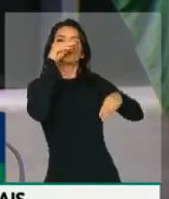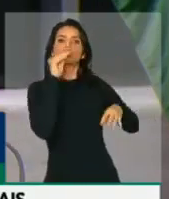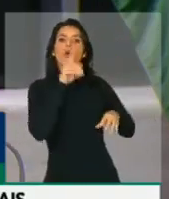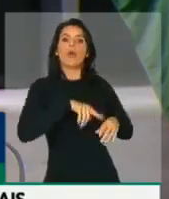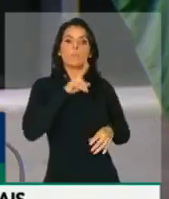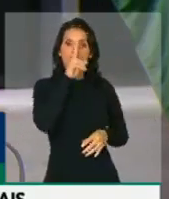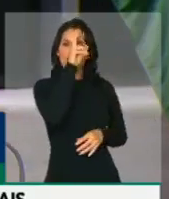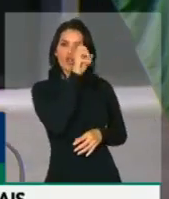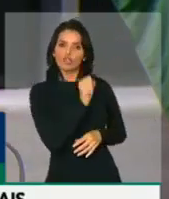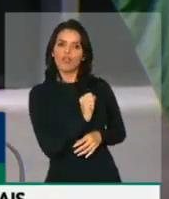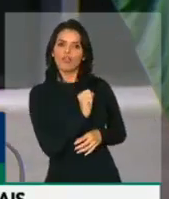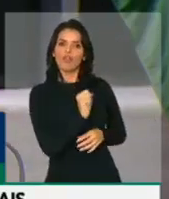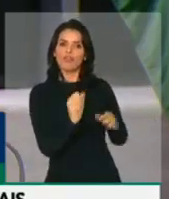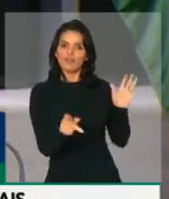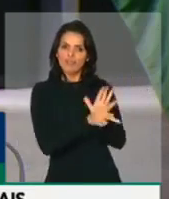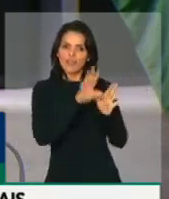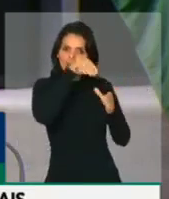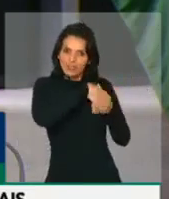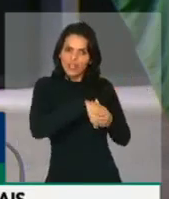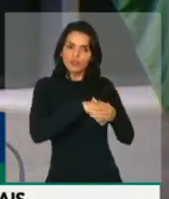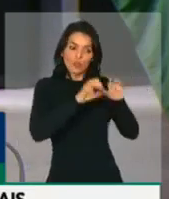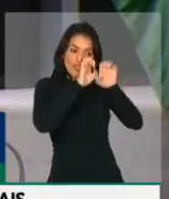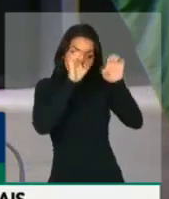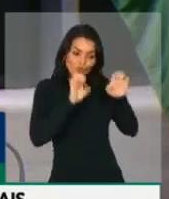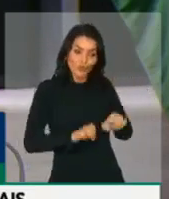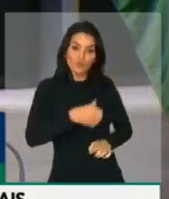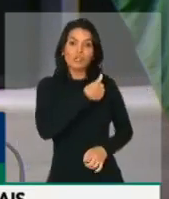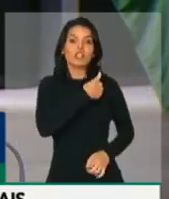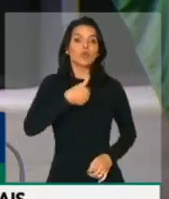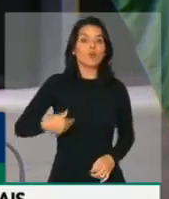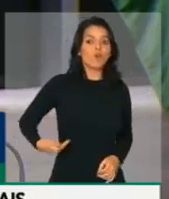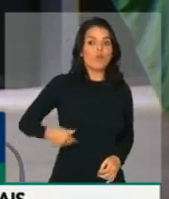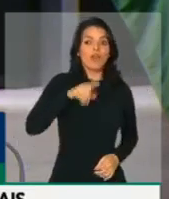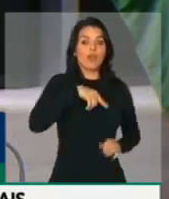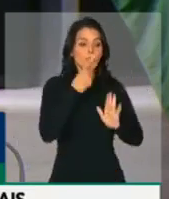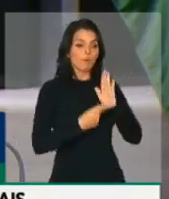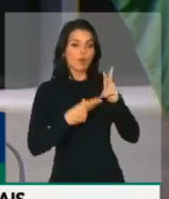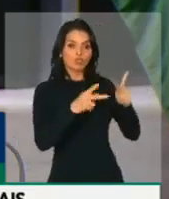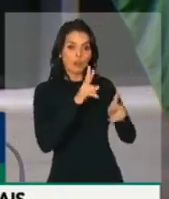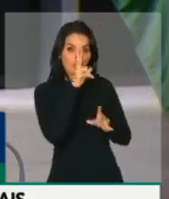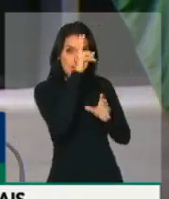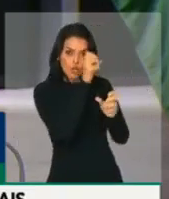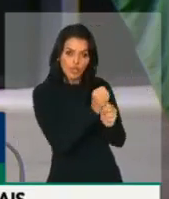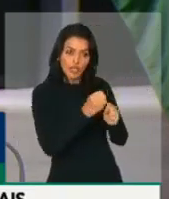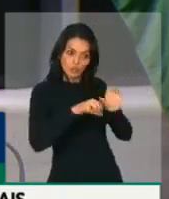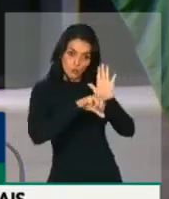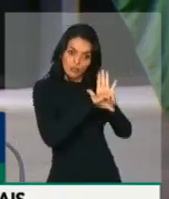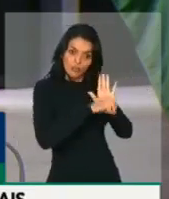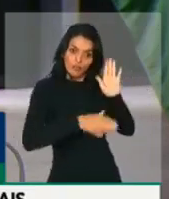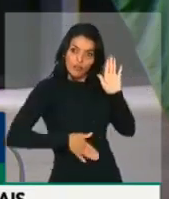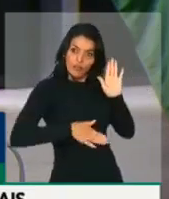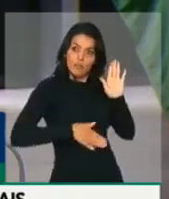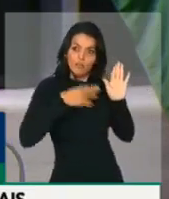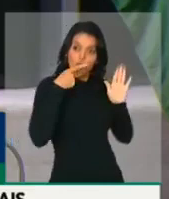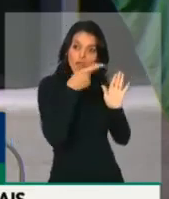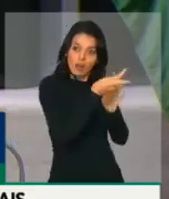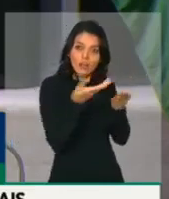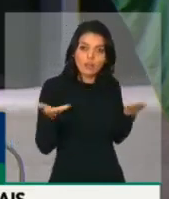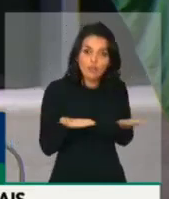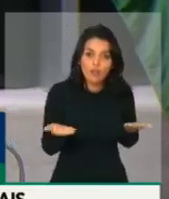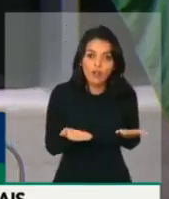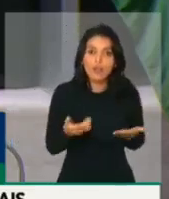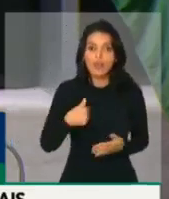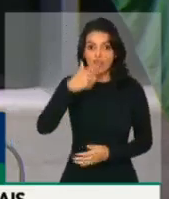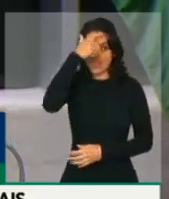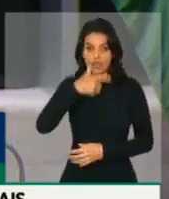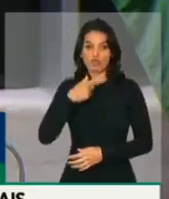nasce dentro do Estado. A milícia nasce como um projeto de poder do crime. E é disso que estou falando, deputado Paulo Teixeira. Eu estou